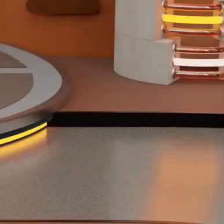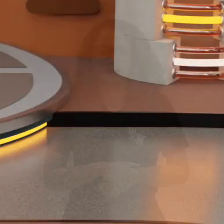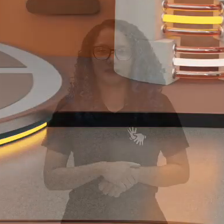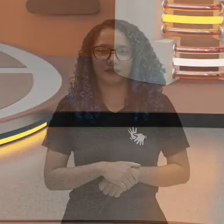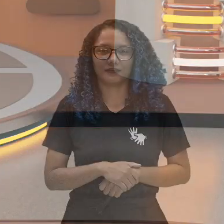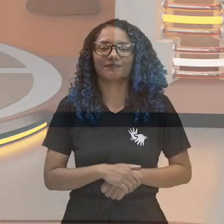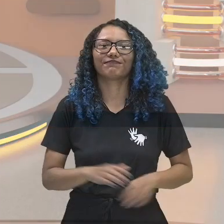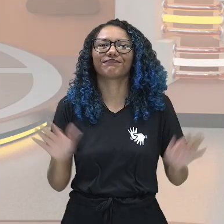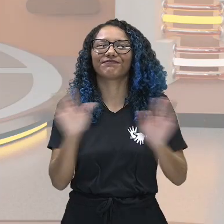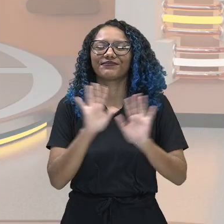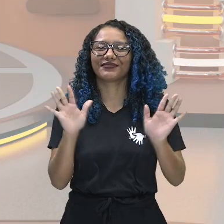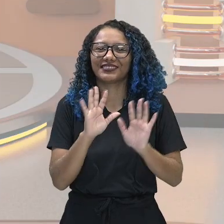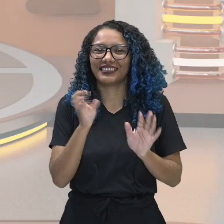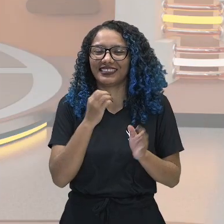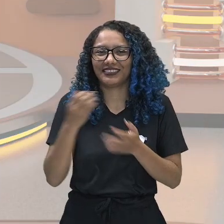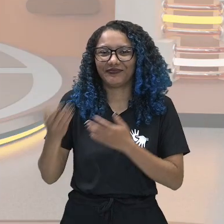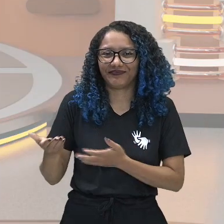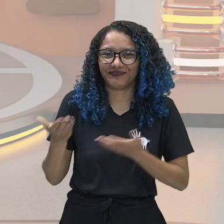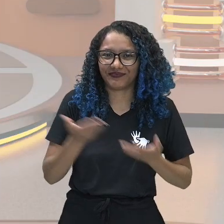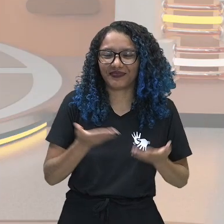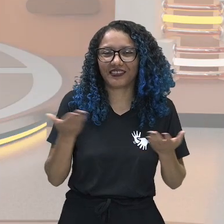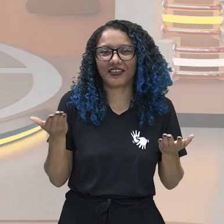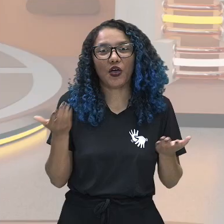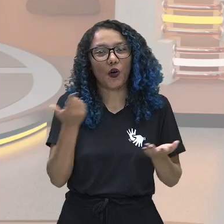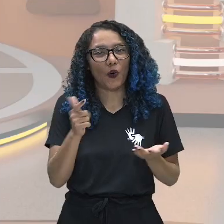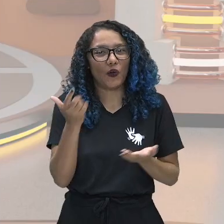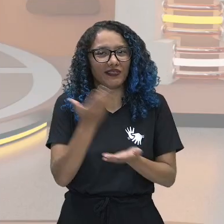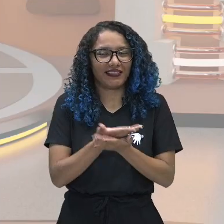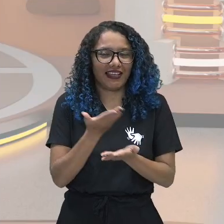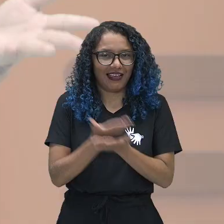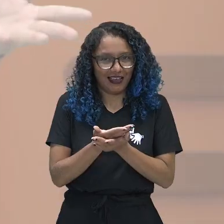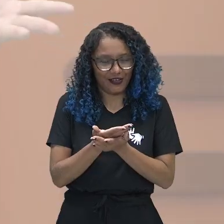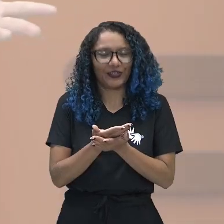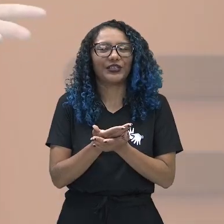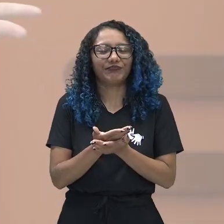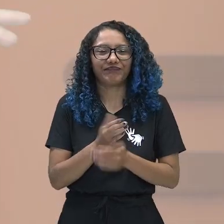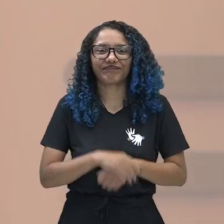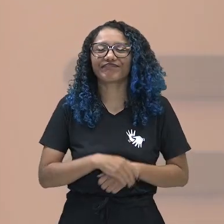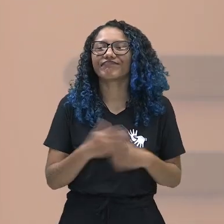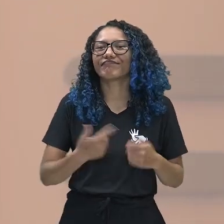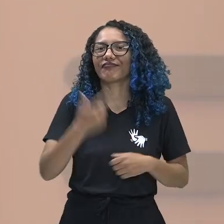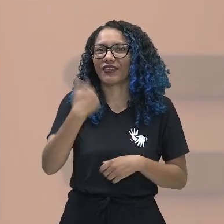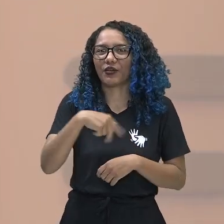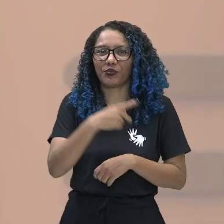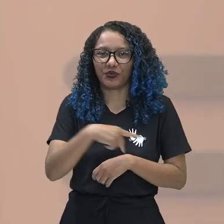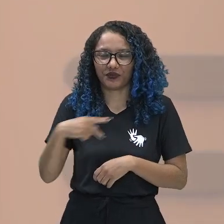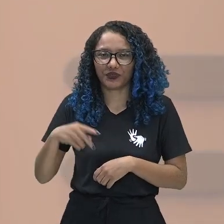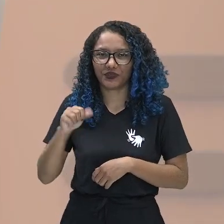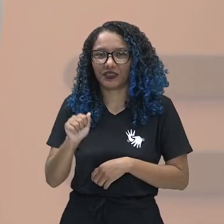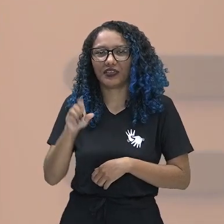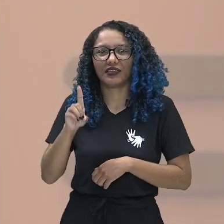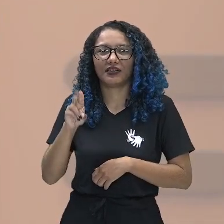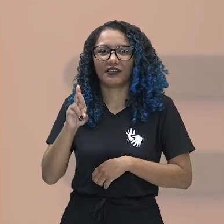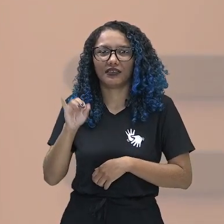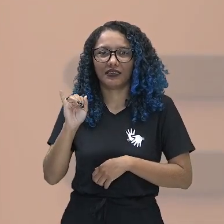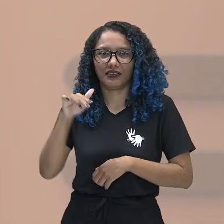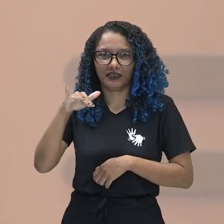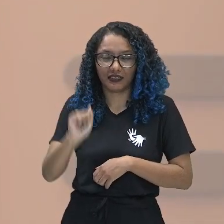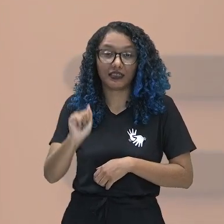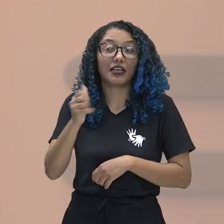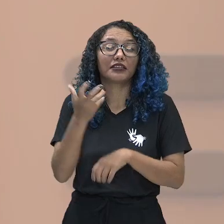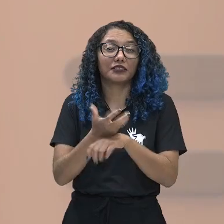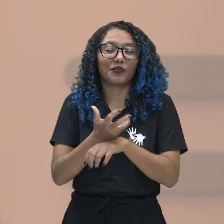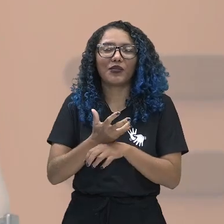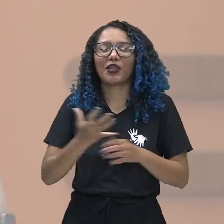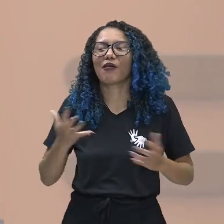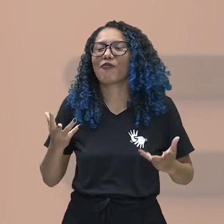Olá meus queridos, sejam muito bem-vindos a mais uma aula. Eu sou a professora Adriana Cabral do melhor componente